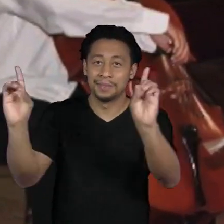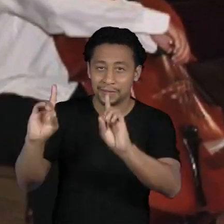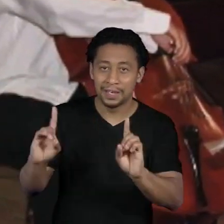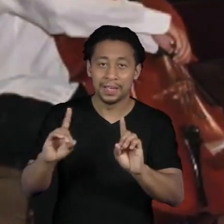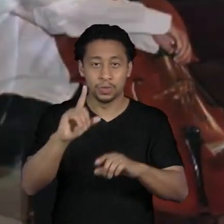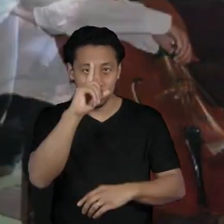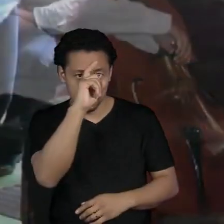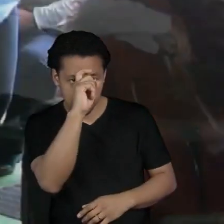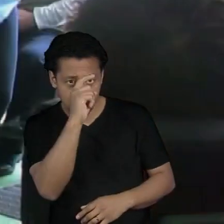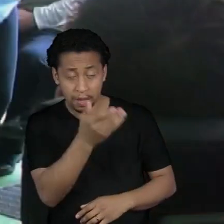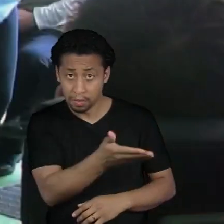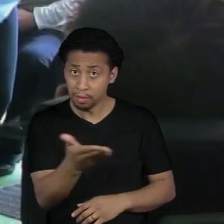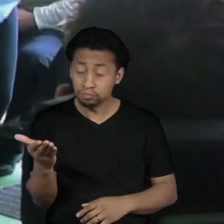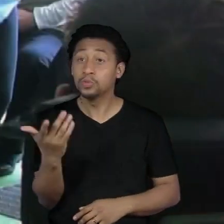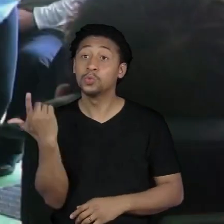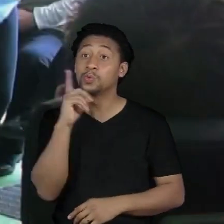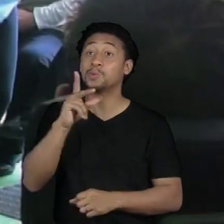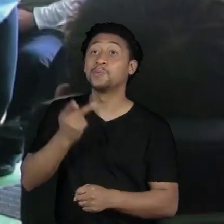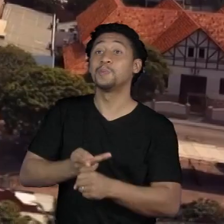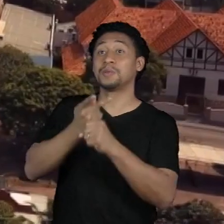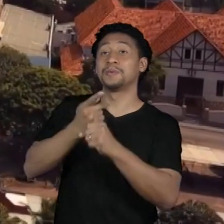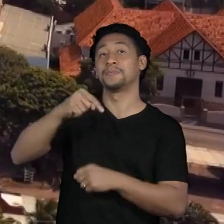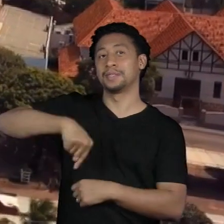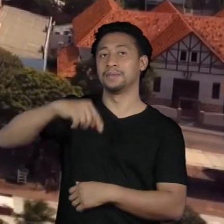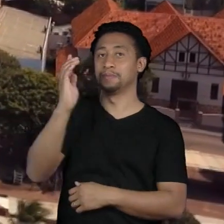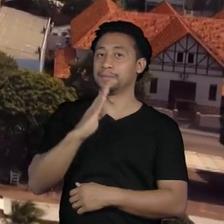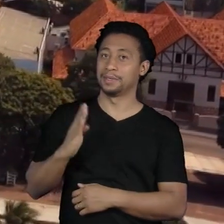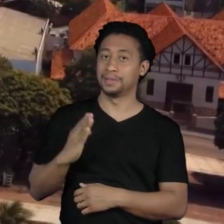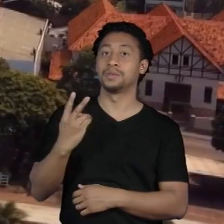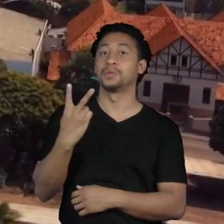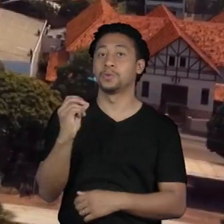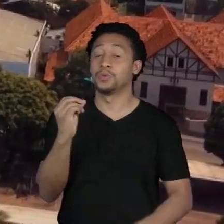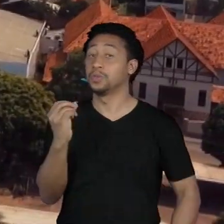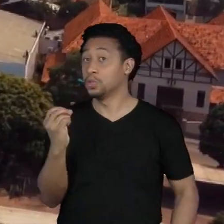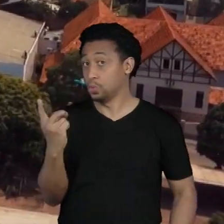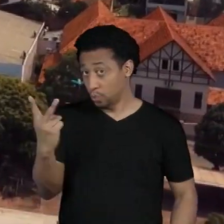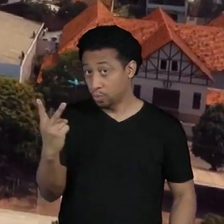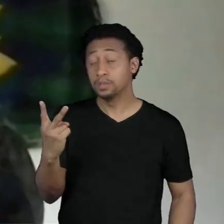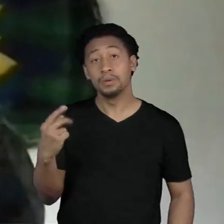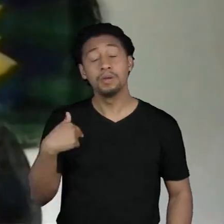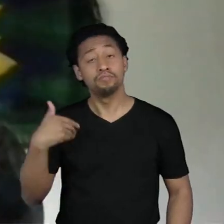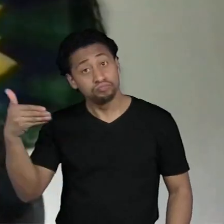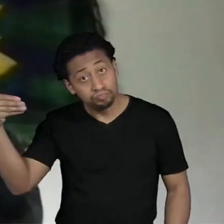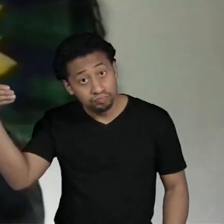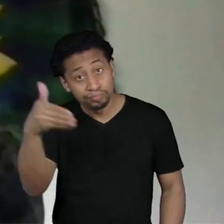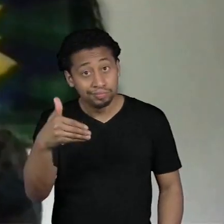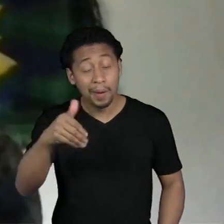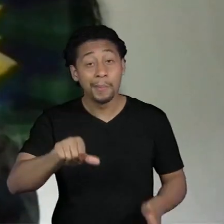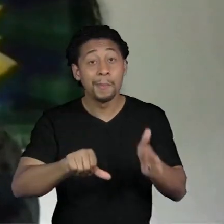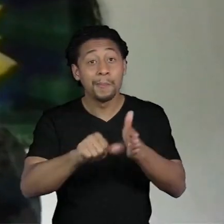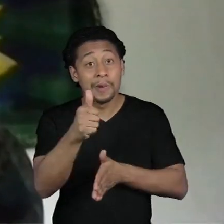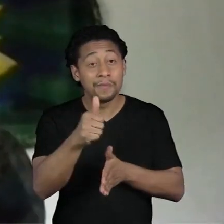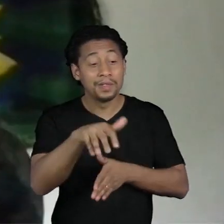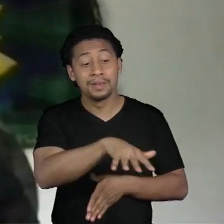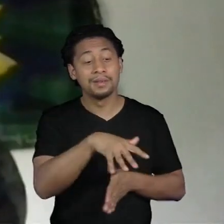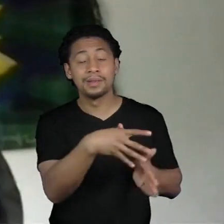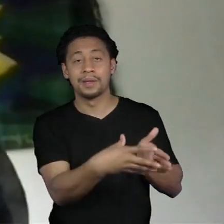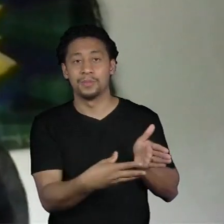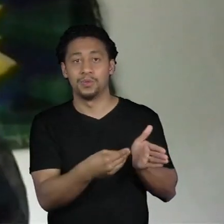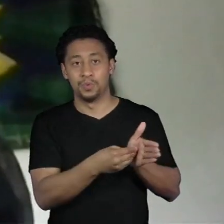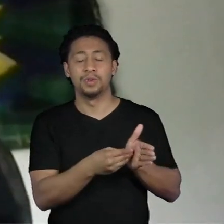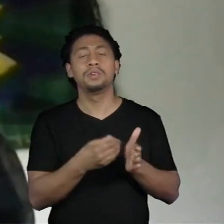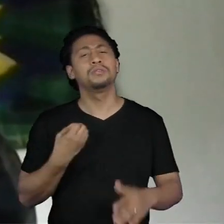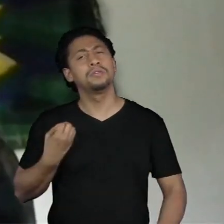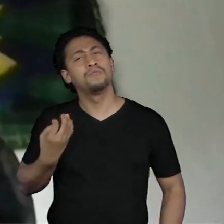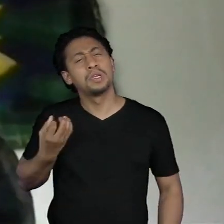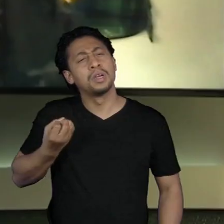hospitais nós ganhamos um prêmio aqui no Brasil e foi em 2012 quando eu vim a primeira vez para a Amazônia e nós viajamos